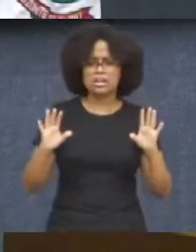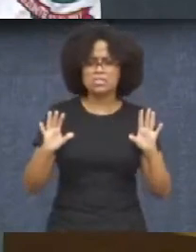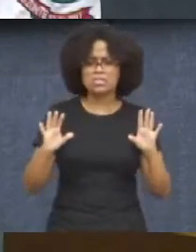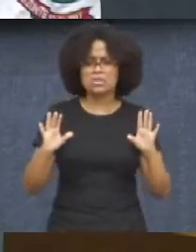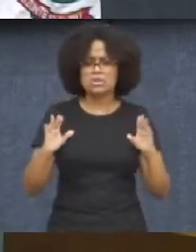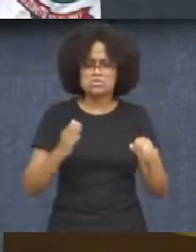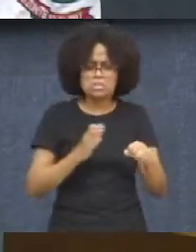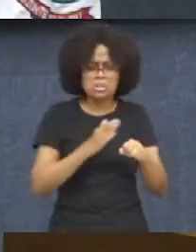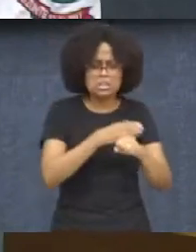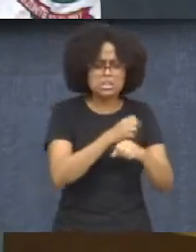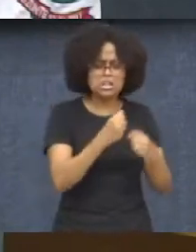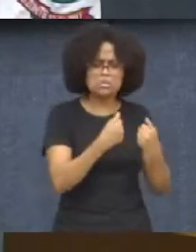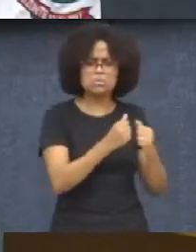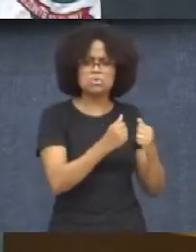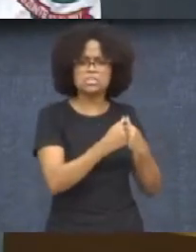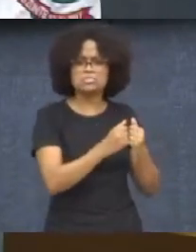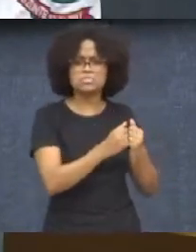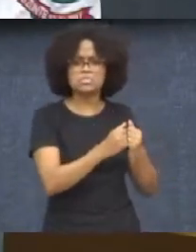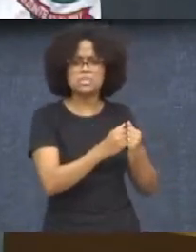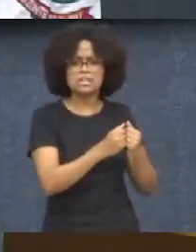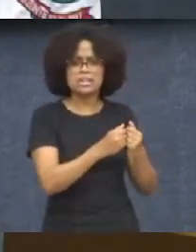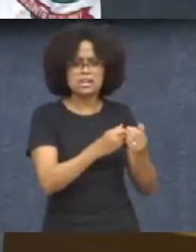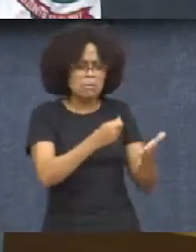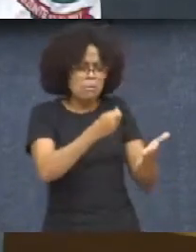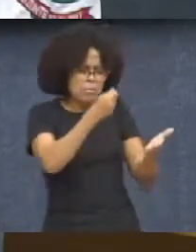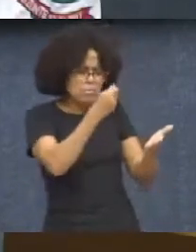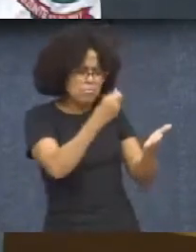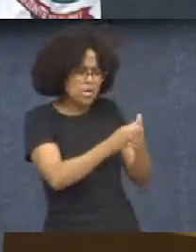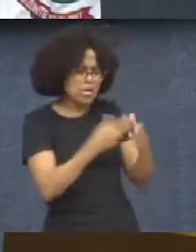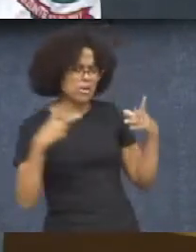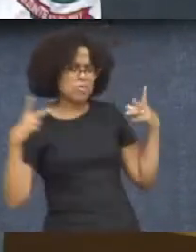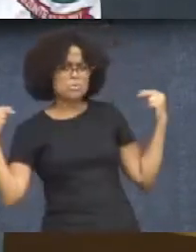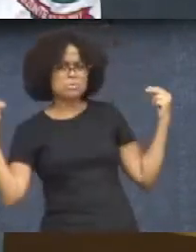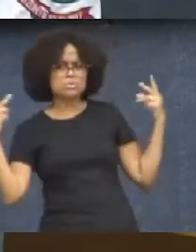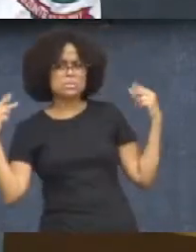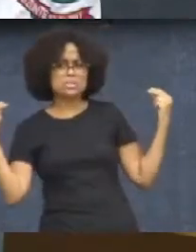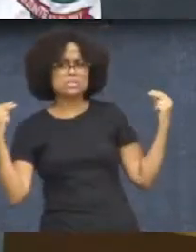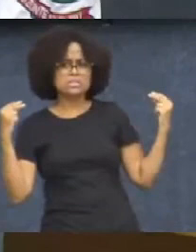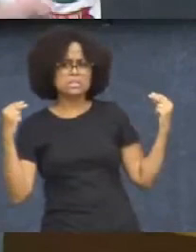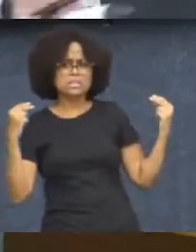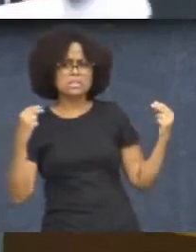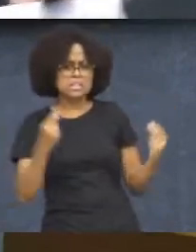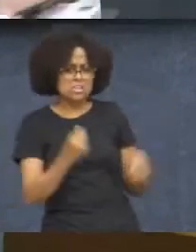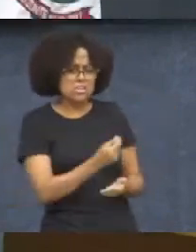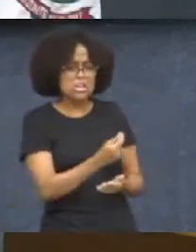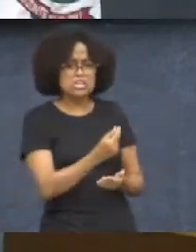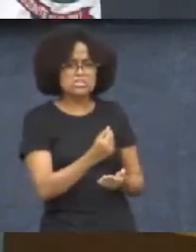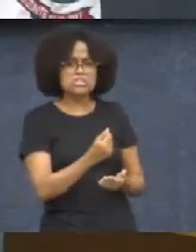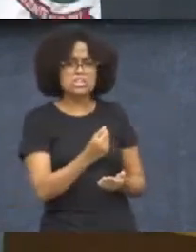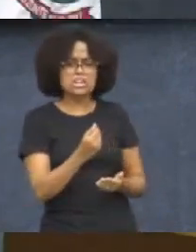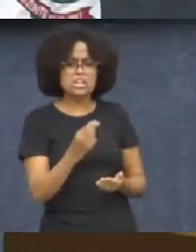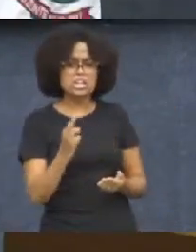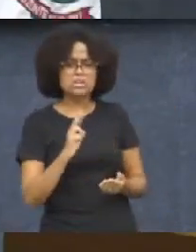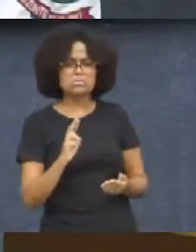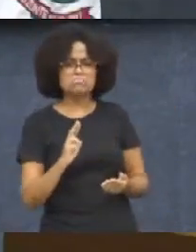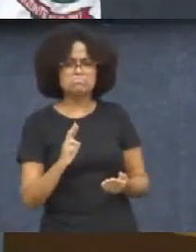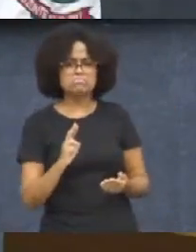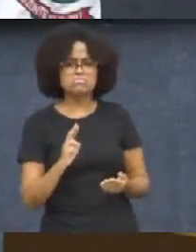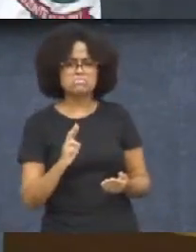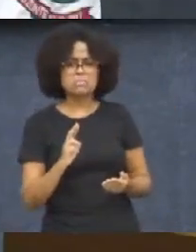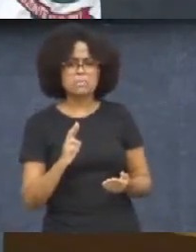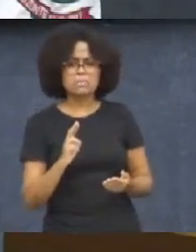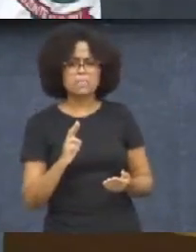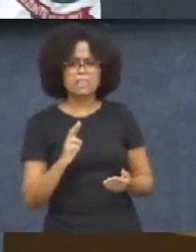ônibus e ter que pagar o motorista em dinheiro e aquela fila de gente atrás e o ônibus ficar lá parado só porque o